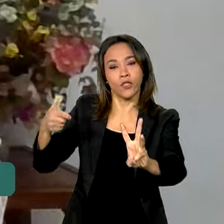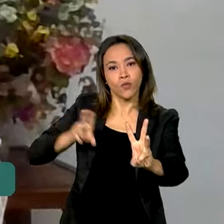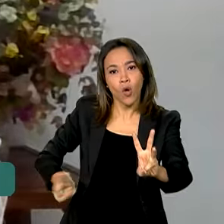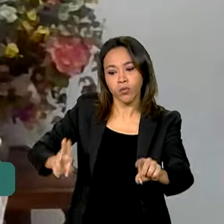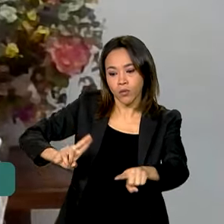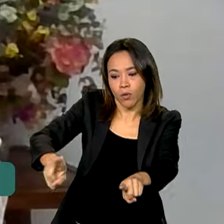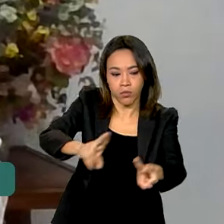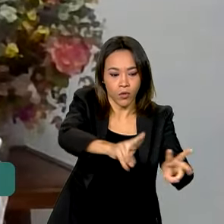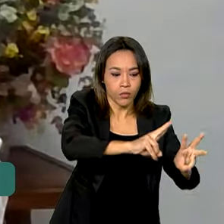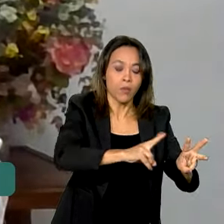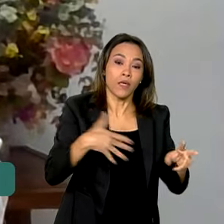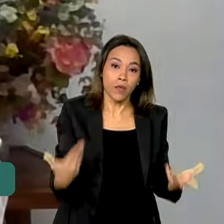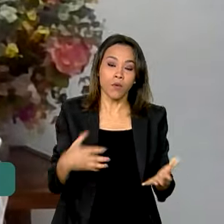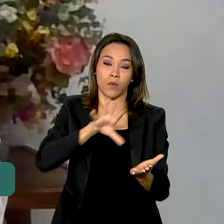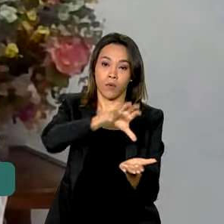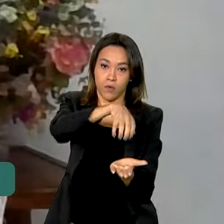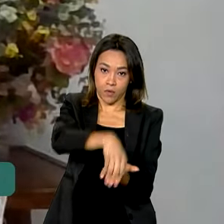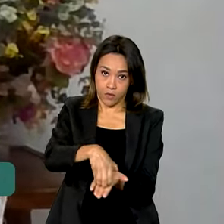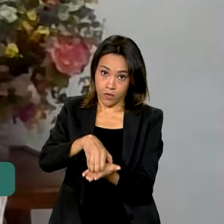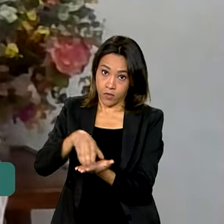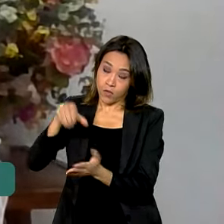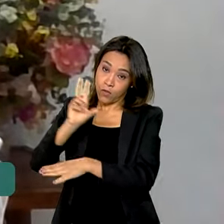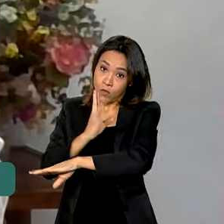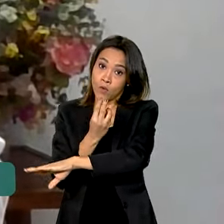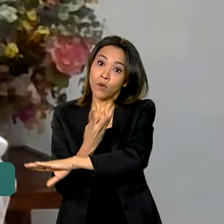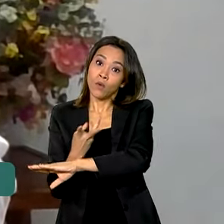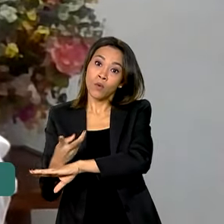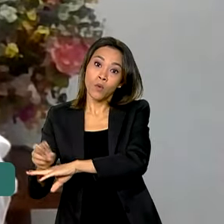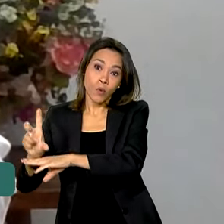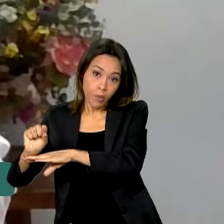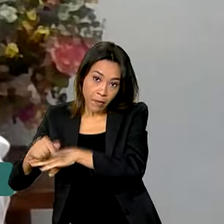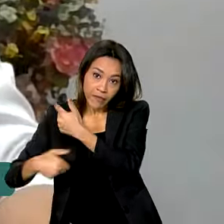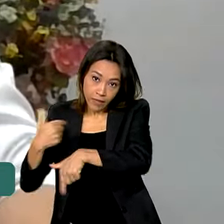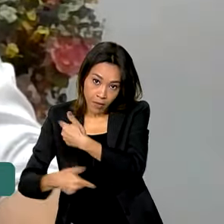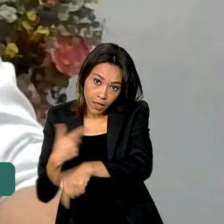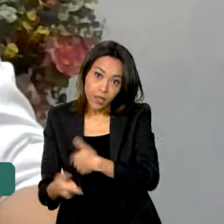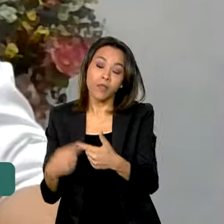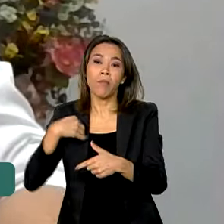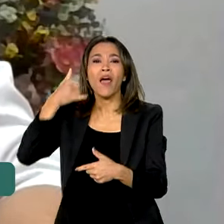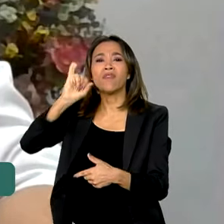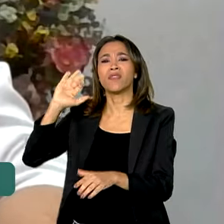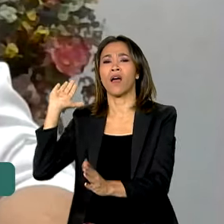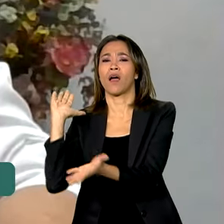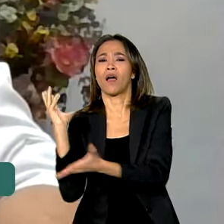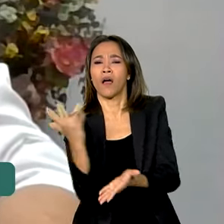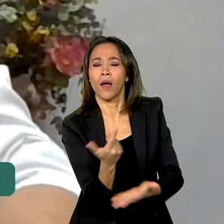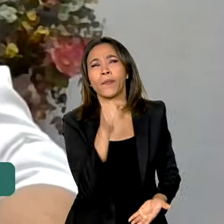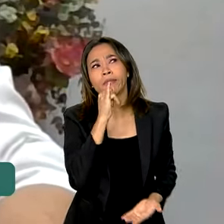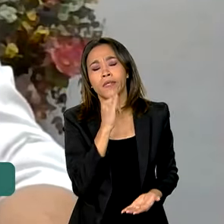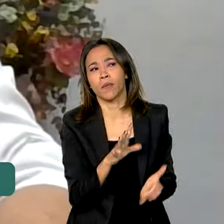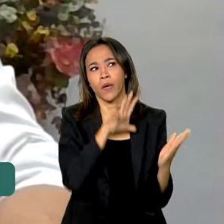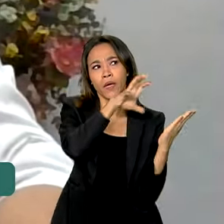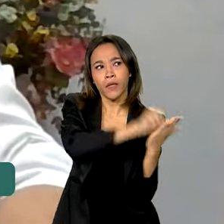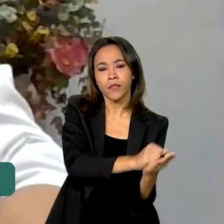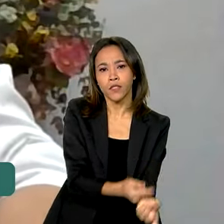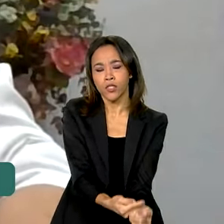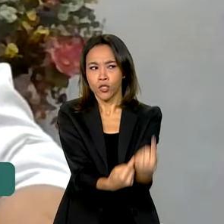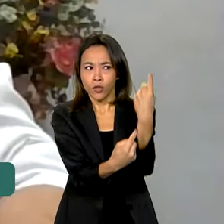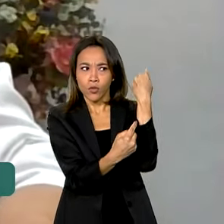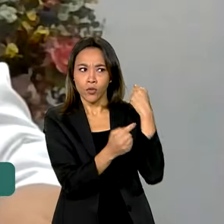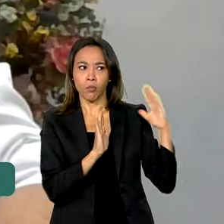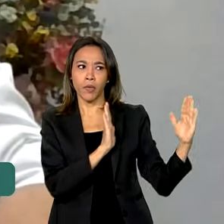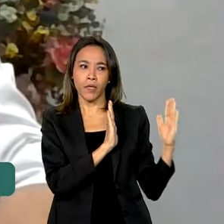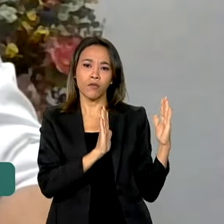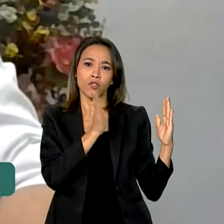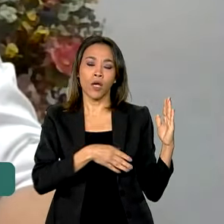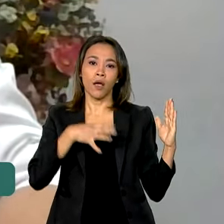Ou seja, o Ibama vem trabalhando tanto a desintrusão quanto o combate ao desmatamento. Se a gente pegar o dado do período completo, chega já a